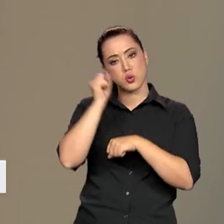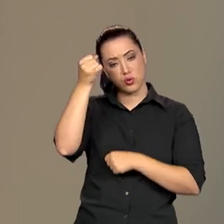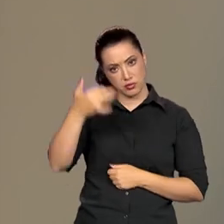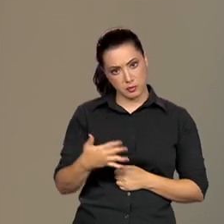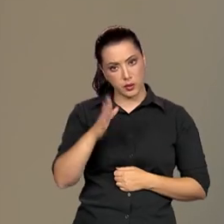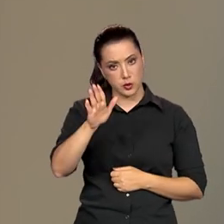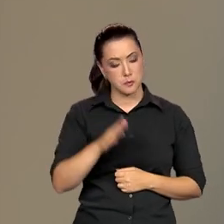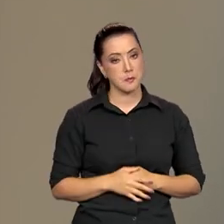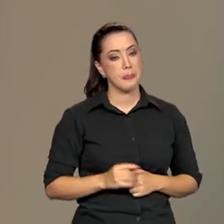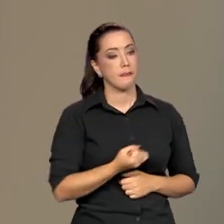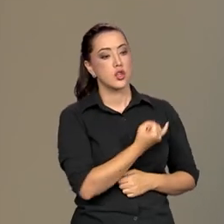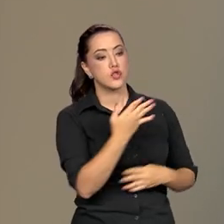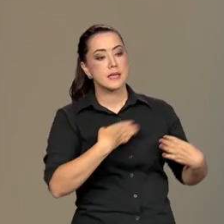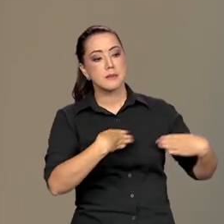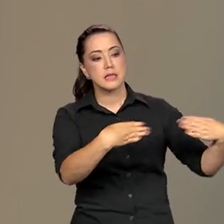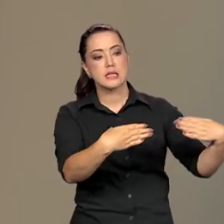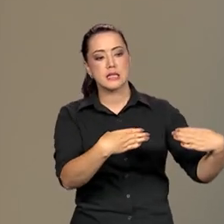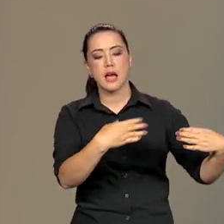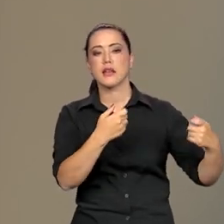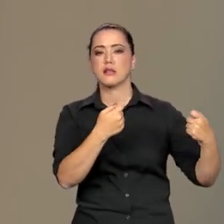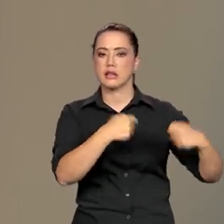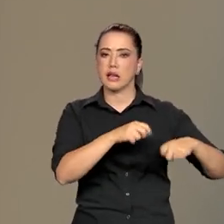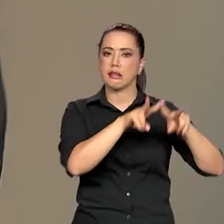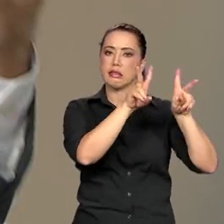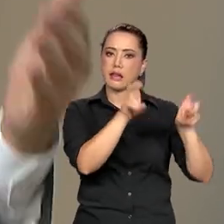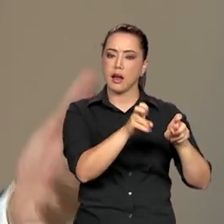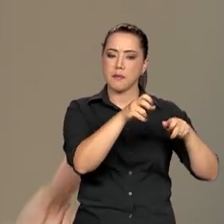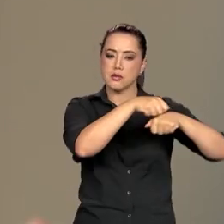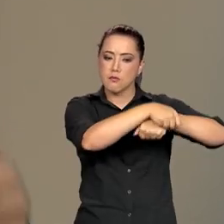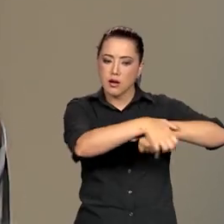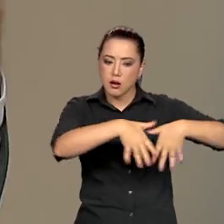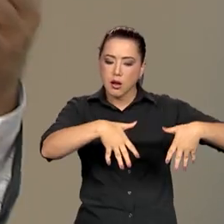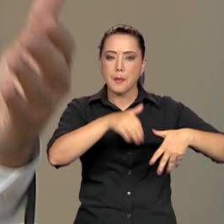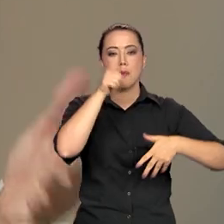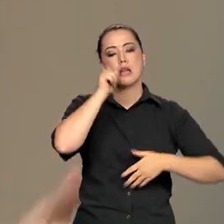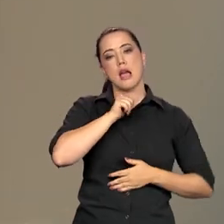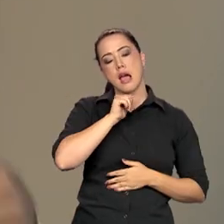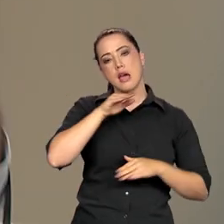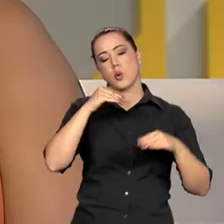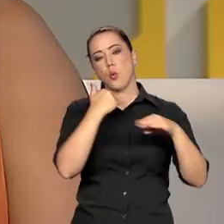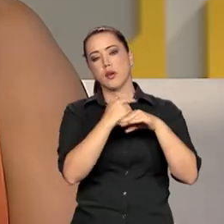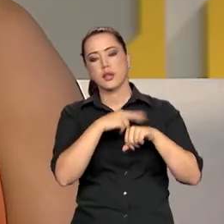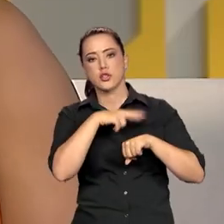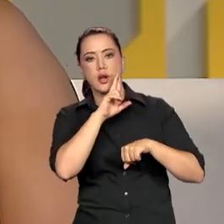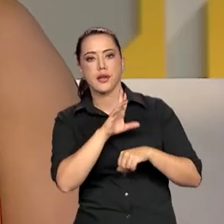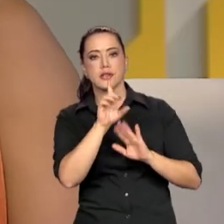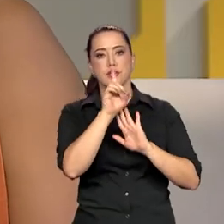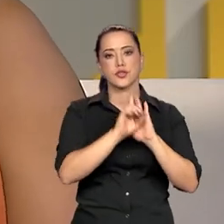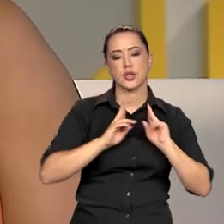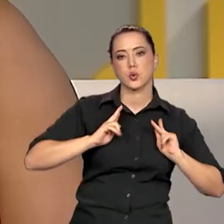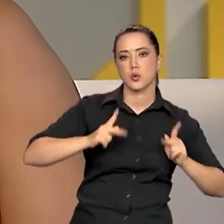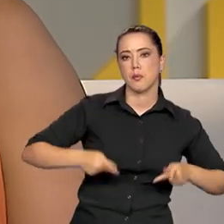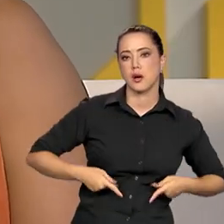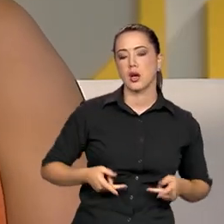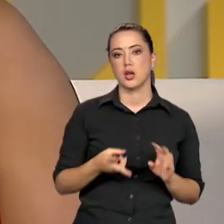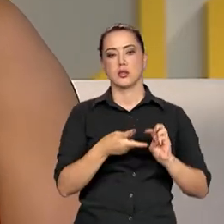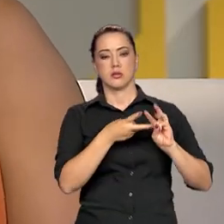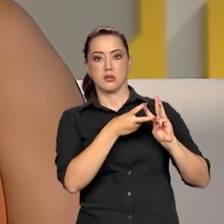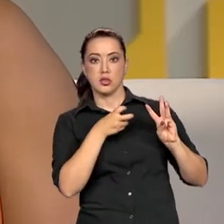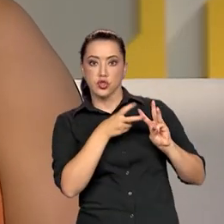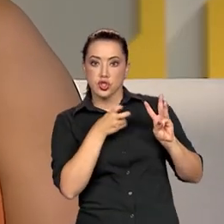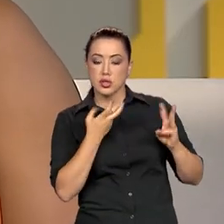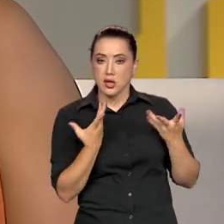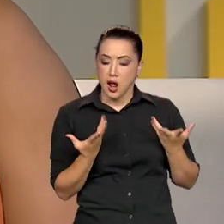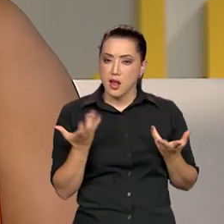Existem alguns ministérios que estabelecem uma sinergia temática. Ministério das Mulheres, da Igualdade Racial, Direitos Humanos, povos indígenas.